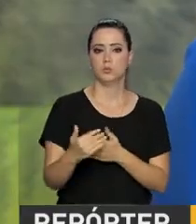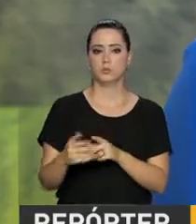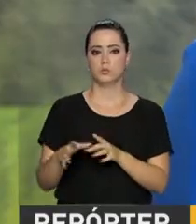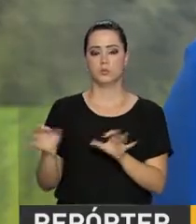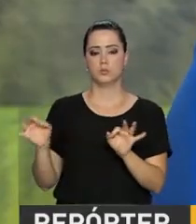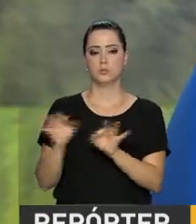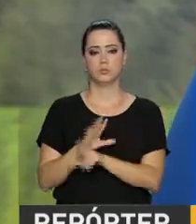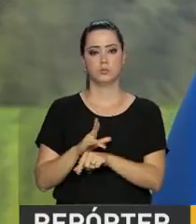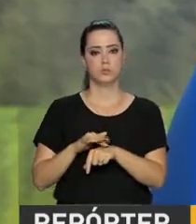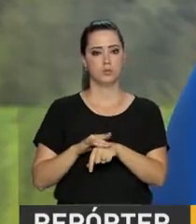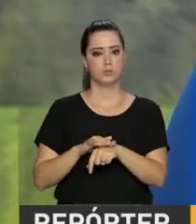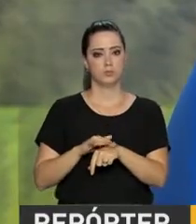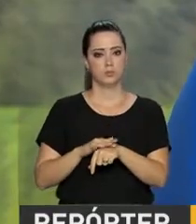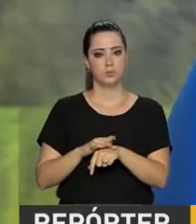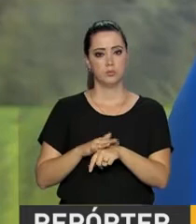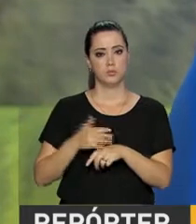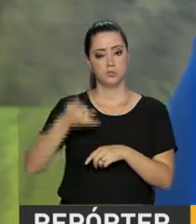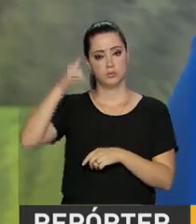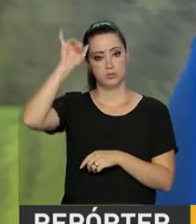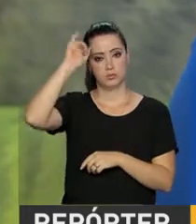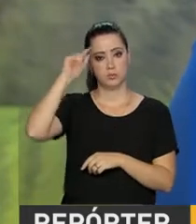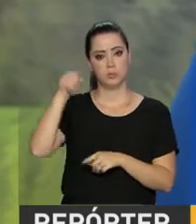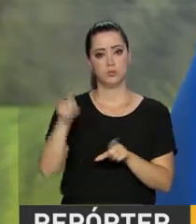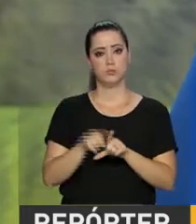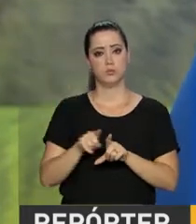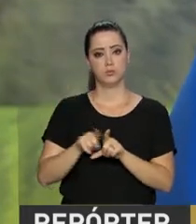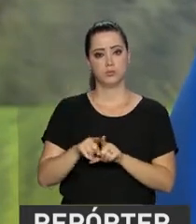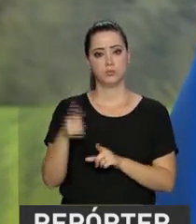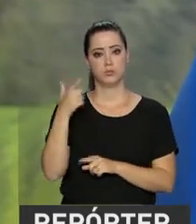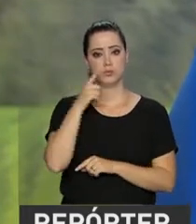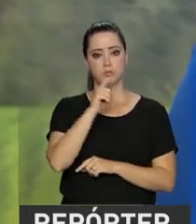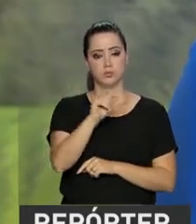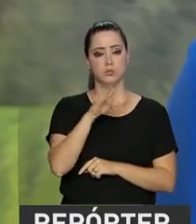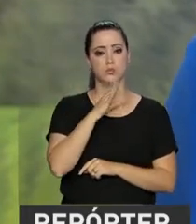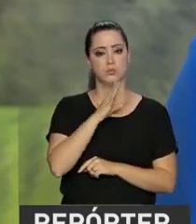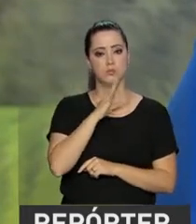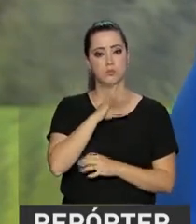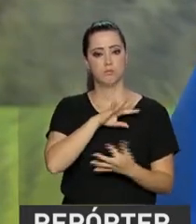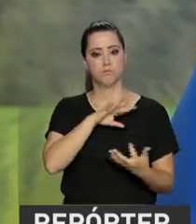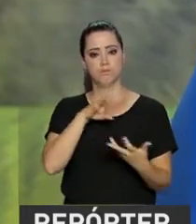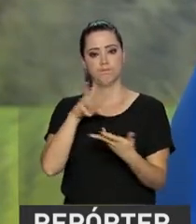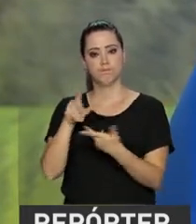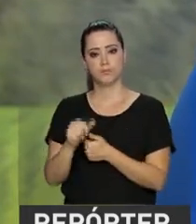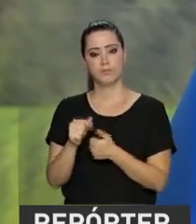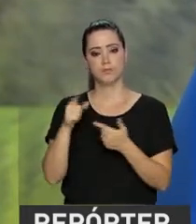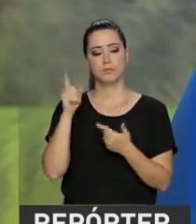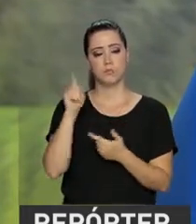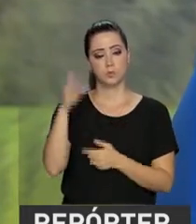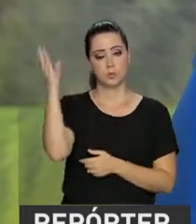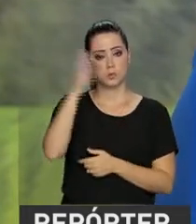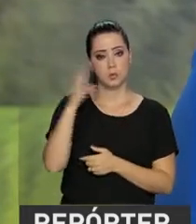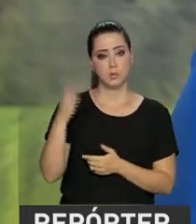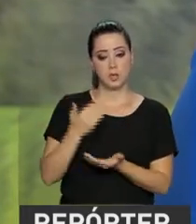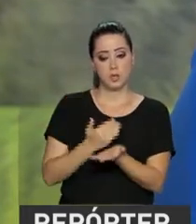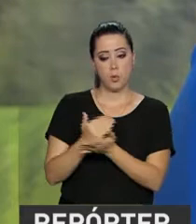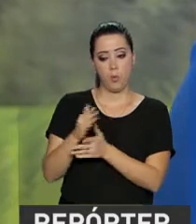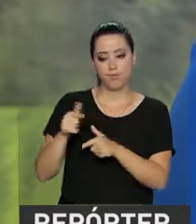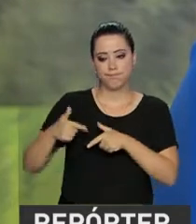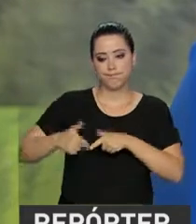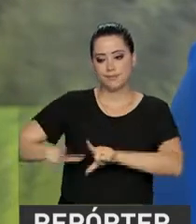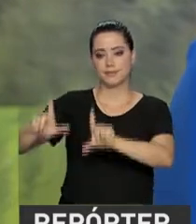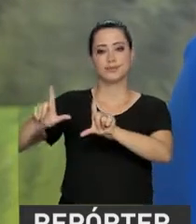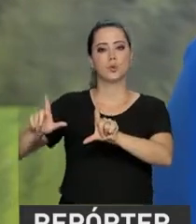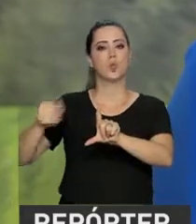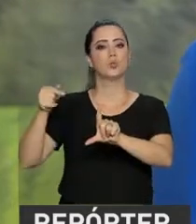para eliminar a doença do rebanho brasileiro também vão ganhar reconhecimento internacional. O Brasil vai receber um